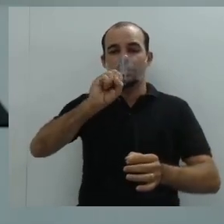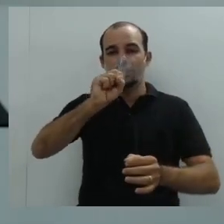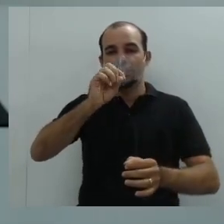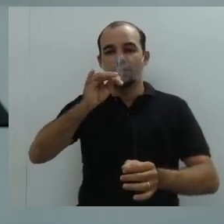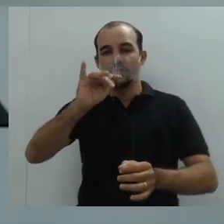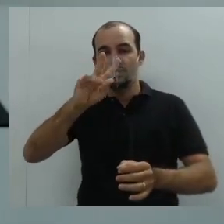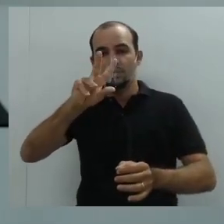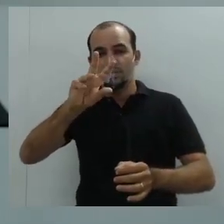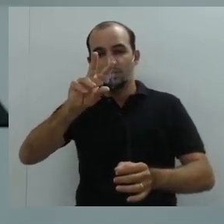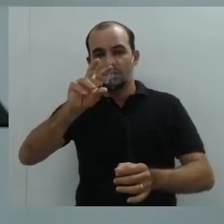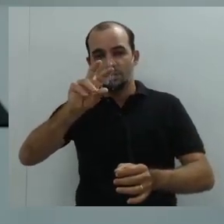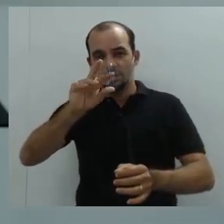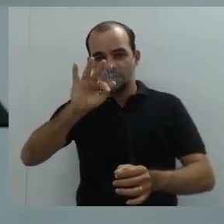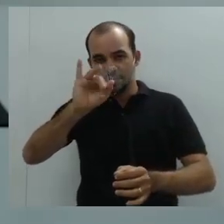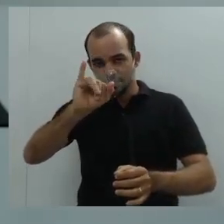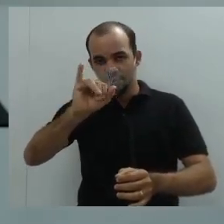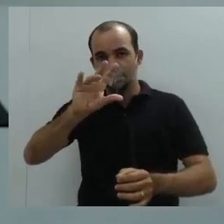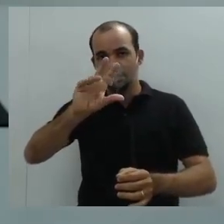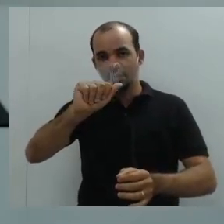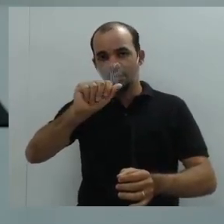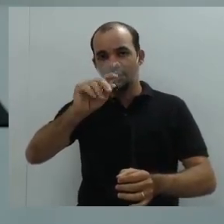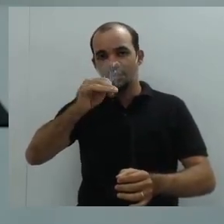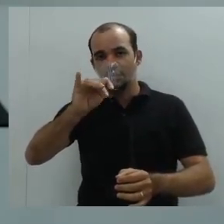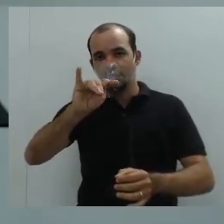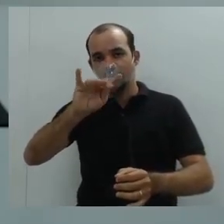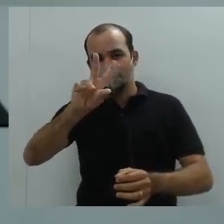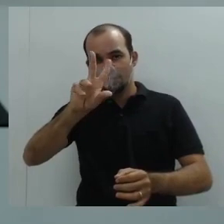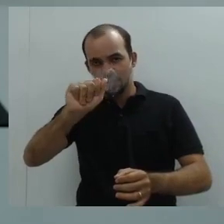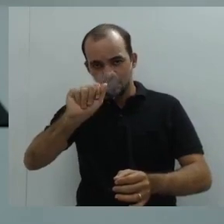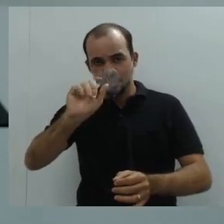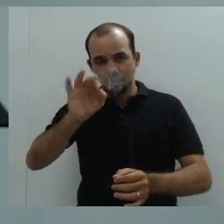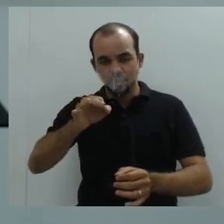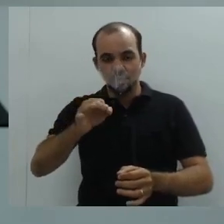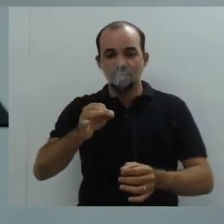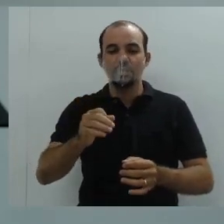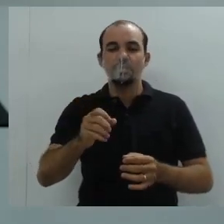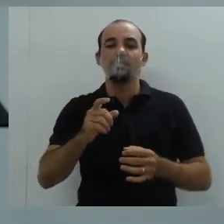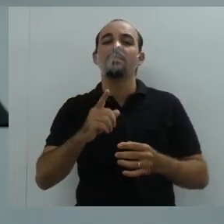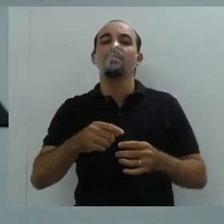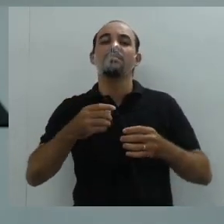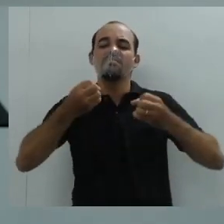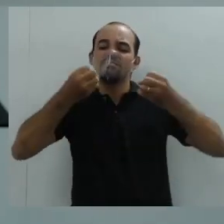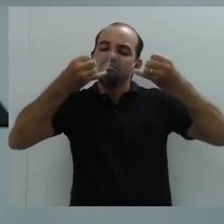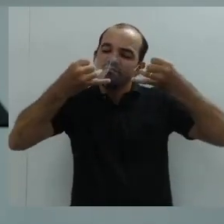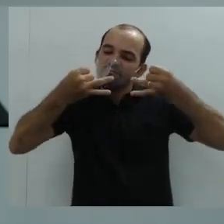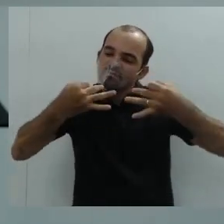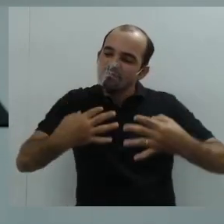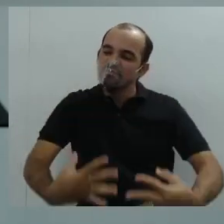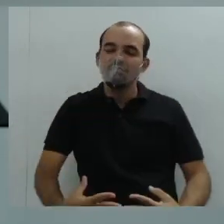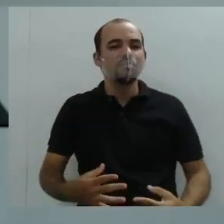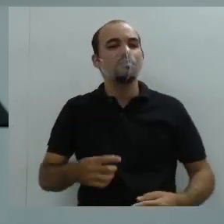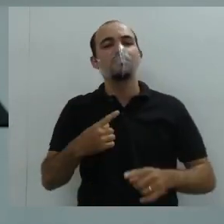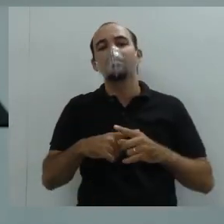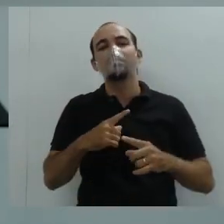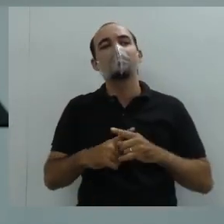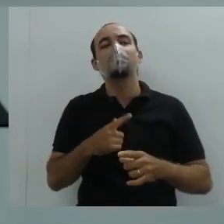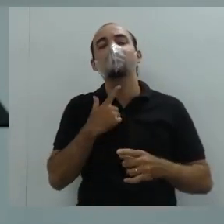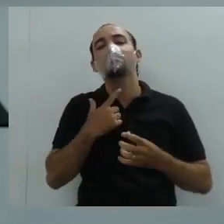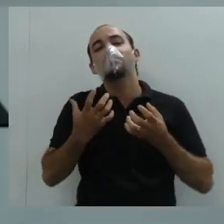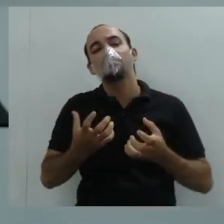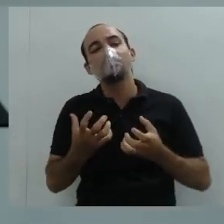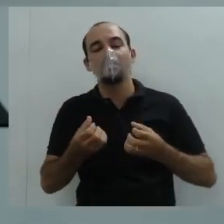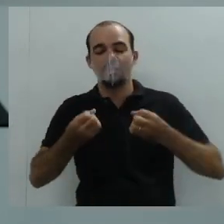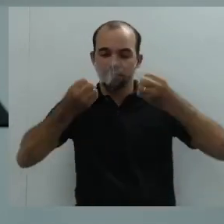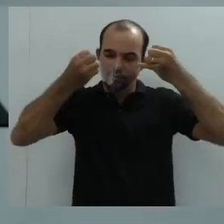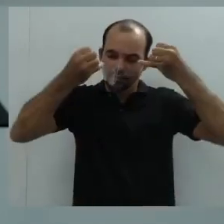o sim ou não, justifique sua resposta. Exatamente isso. A gente precisa justificar a nossa solicitação. E